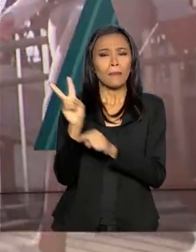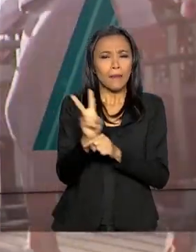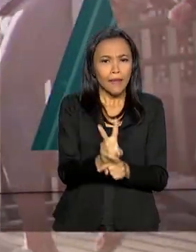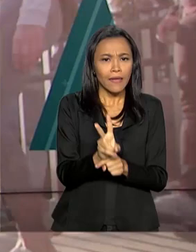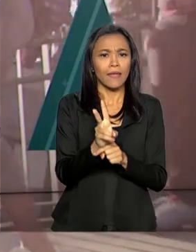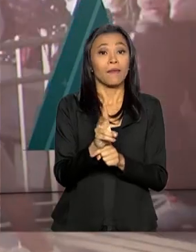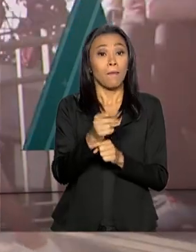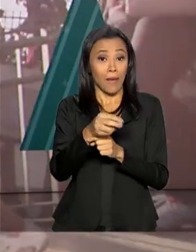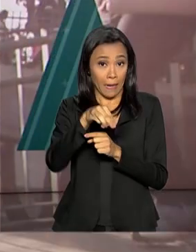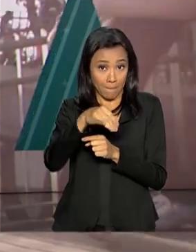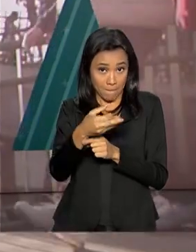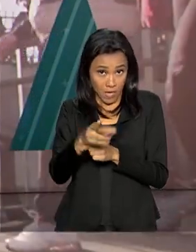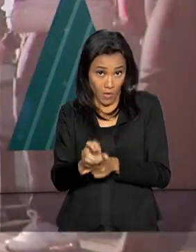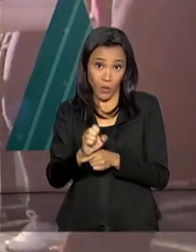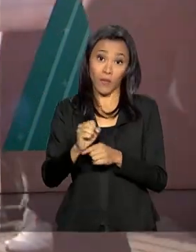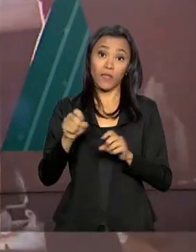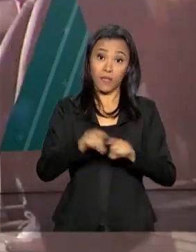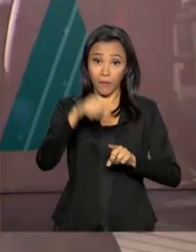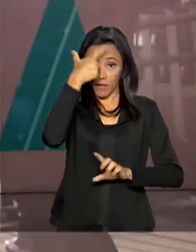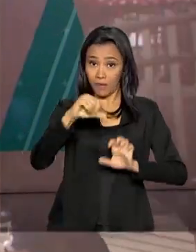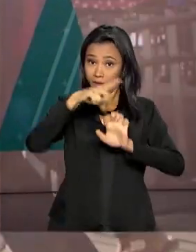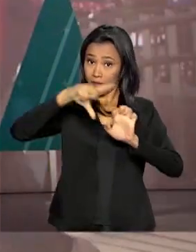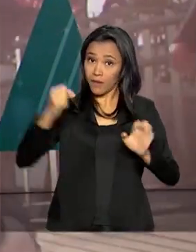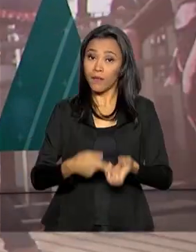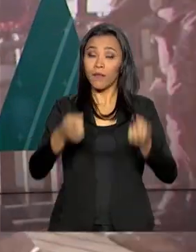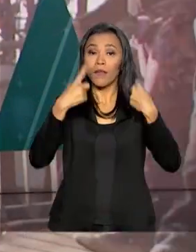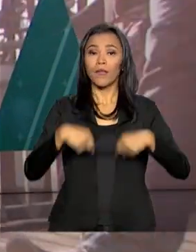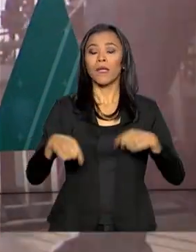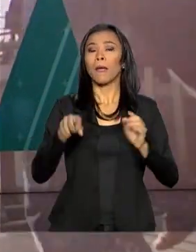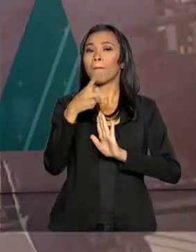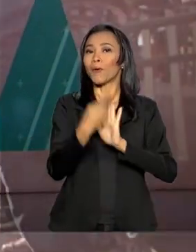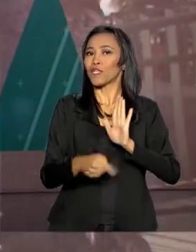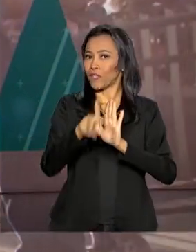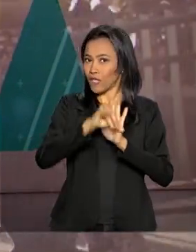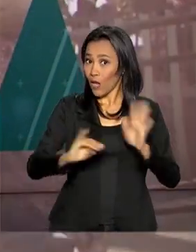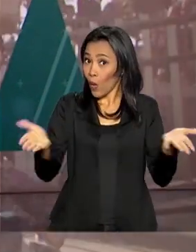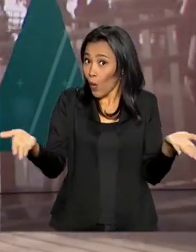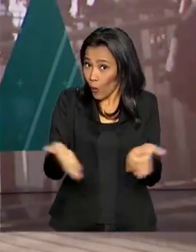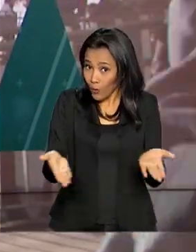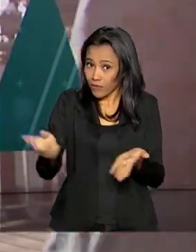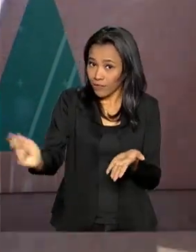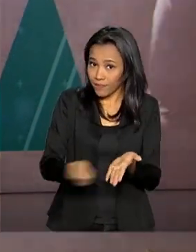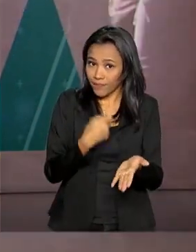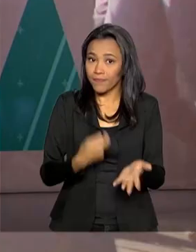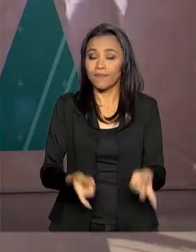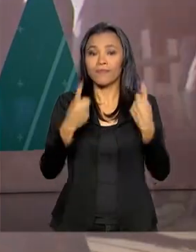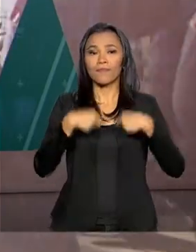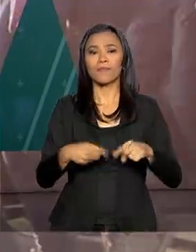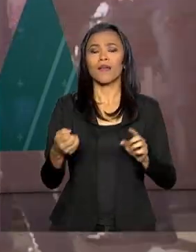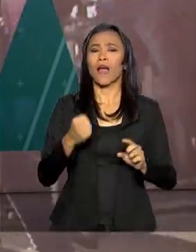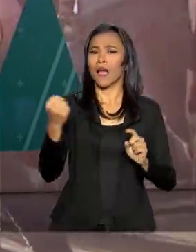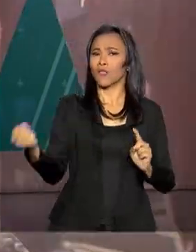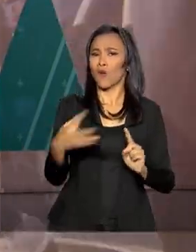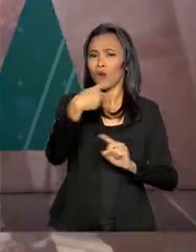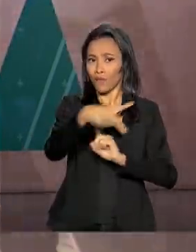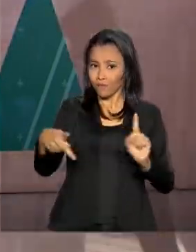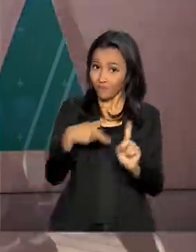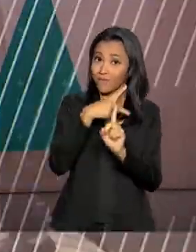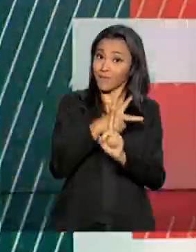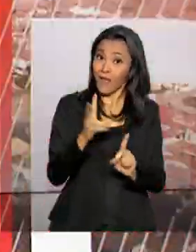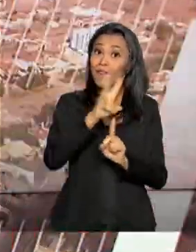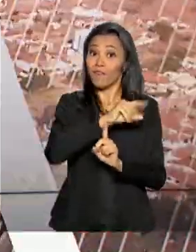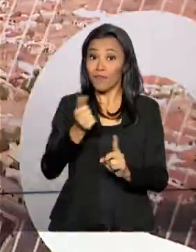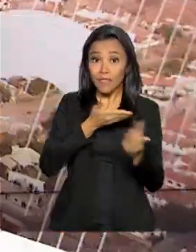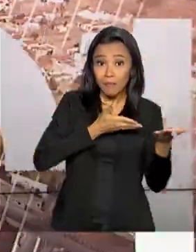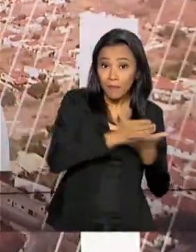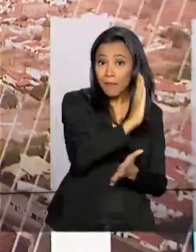micro e pequenos empreendedores. Projeto de lei será sancionado hoje. Nova Previdência vence primeira etapa na Comissão